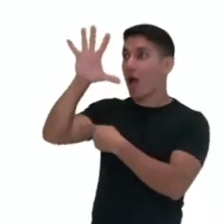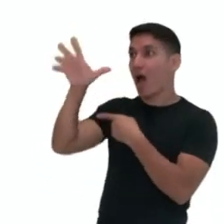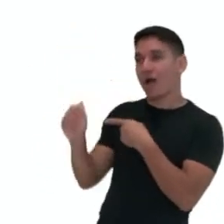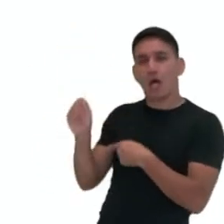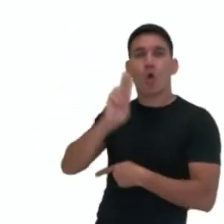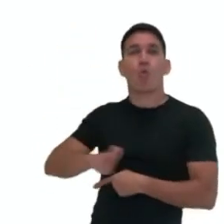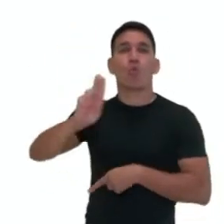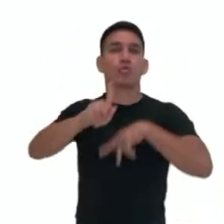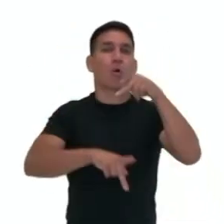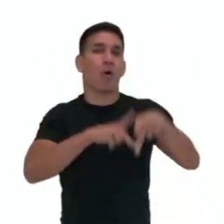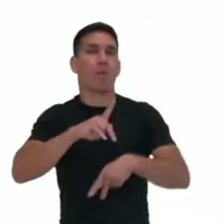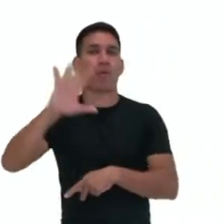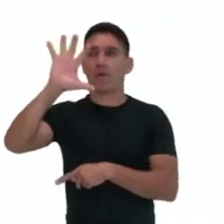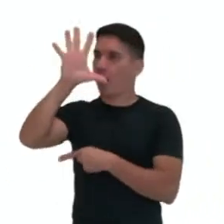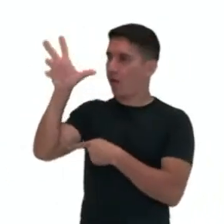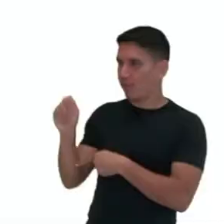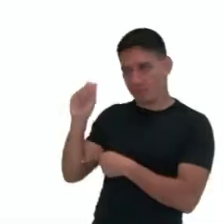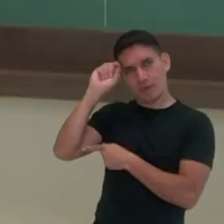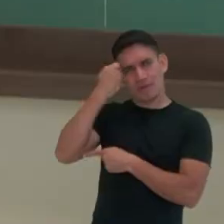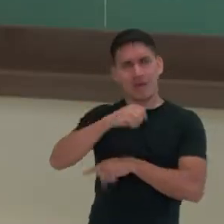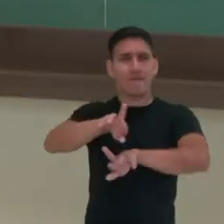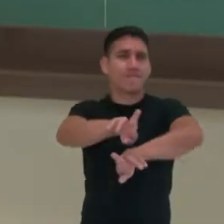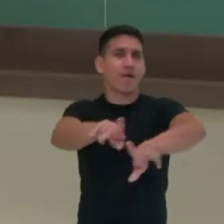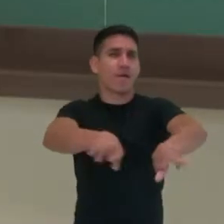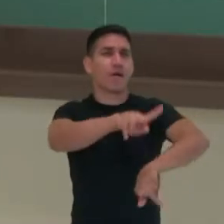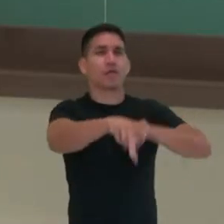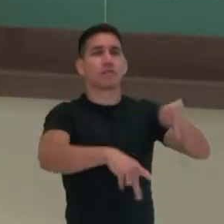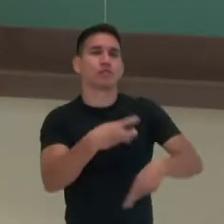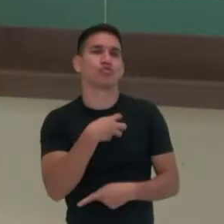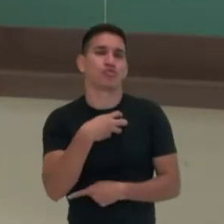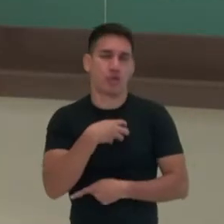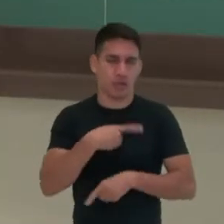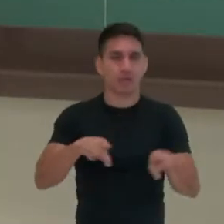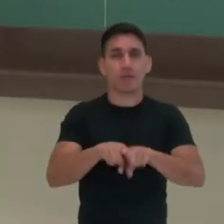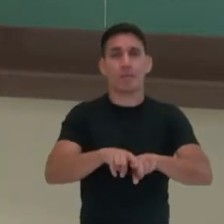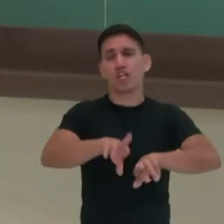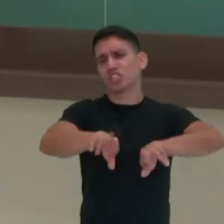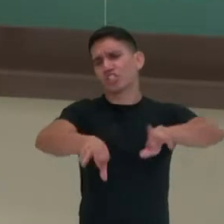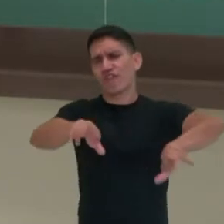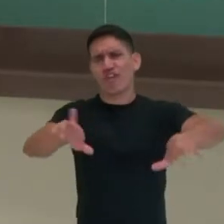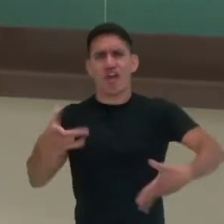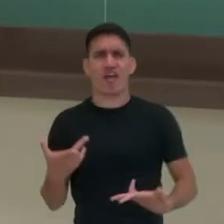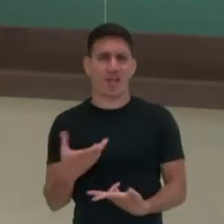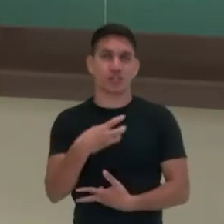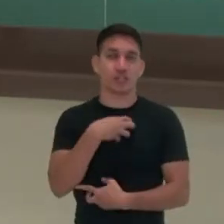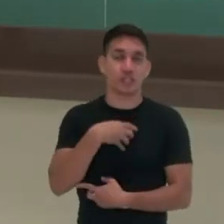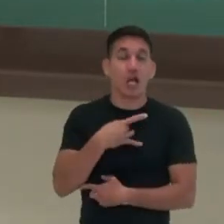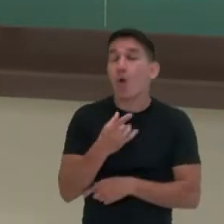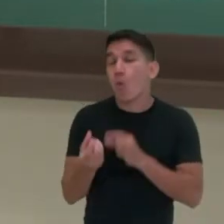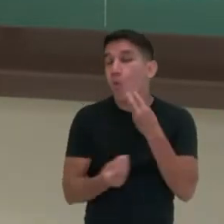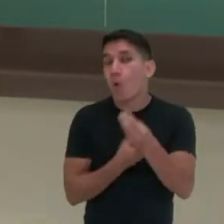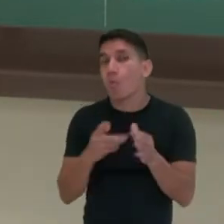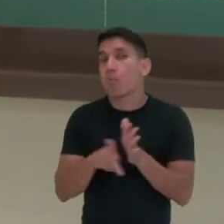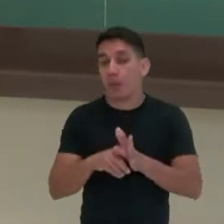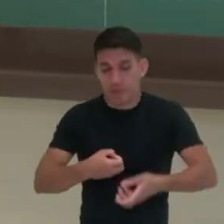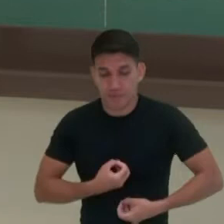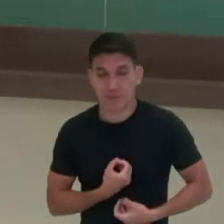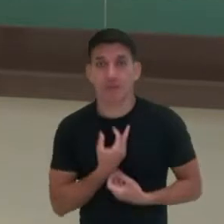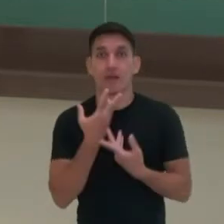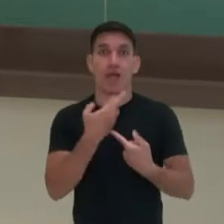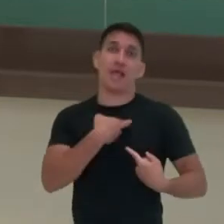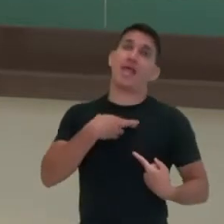pelo povo africano de diferentes formas, de diferentes maneiras, como forma de expressão da